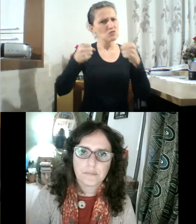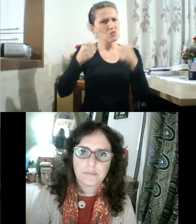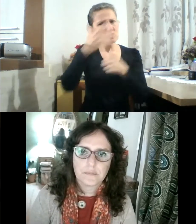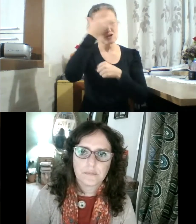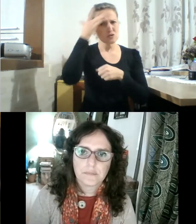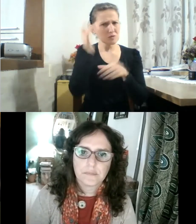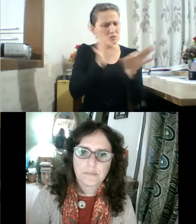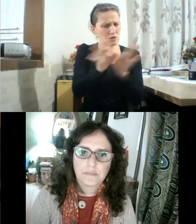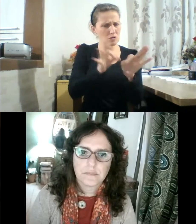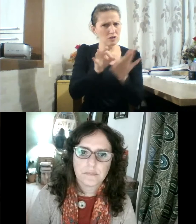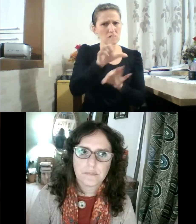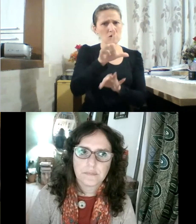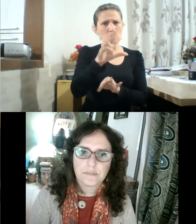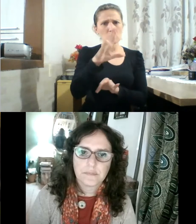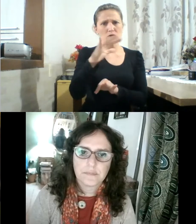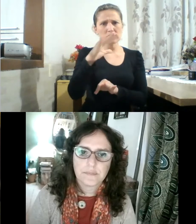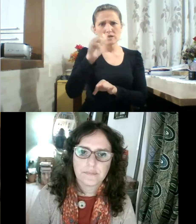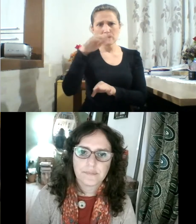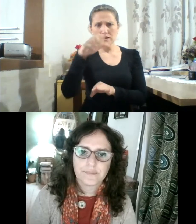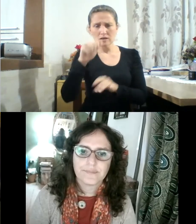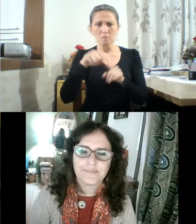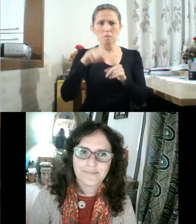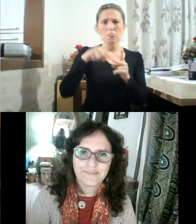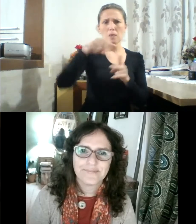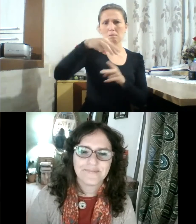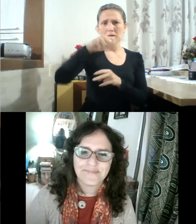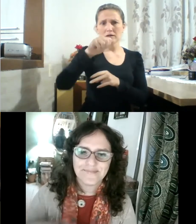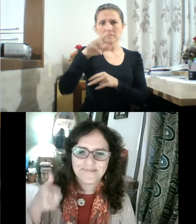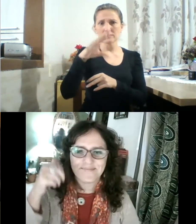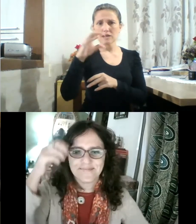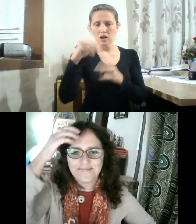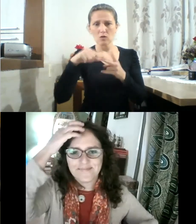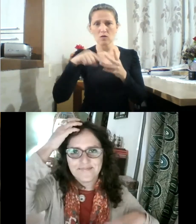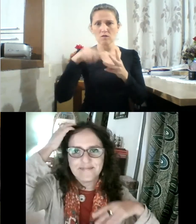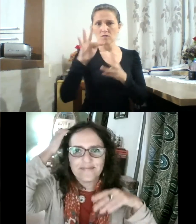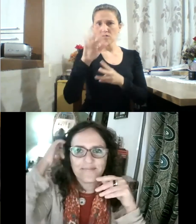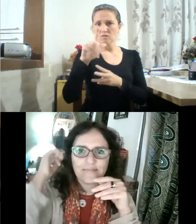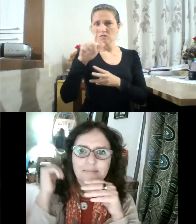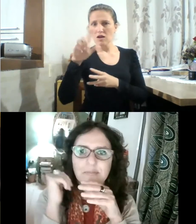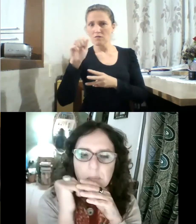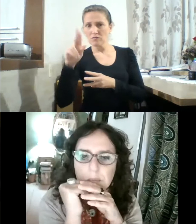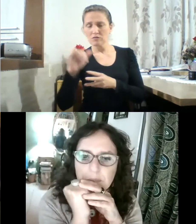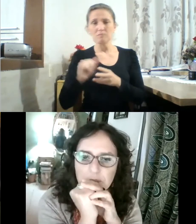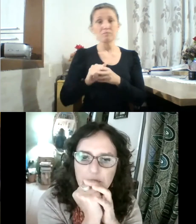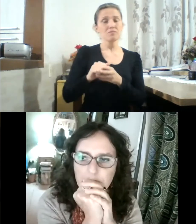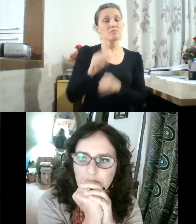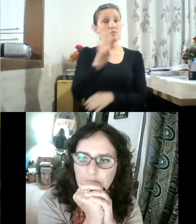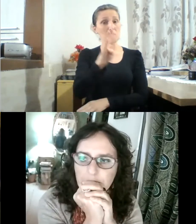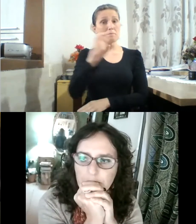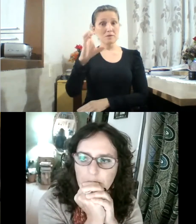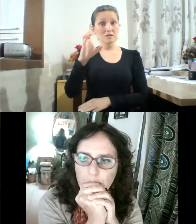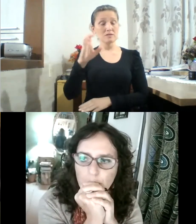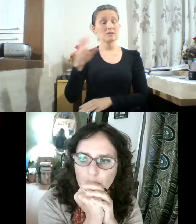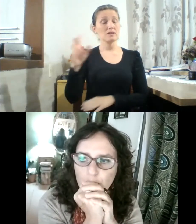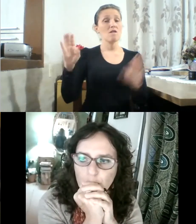Lucila Horn, Flávio Fernandes e Marcelo Fernandes. O BC Foto Festival é uma realização do Estúdio Brasil Imagens